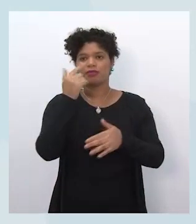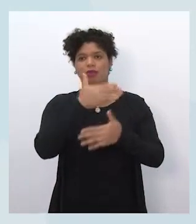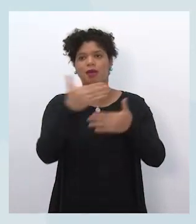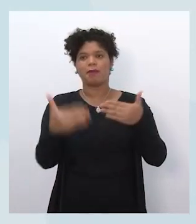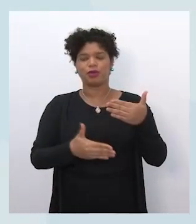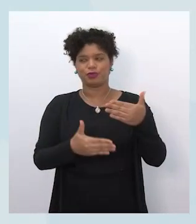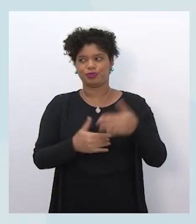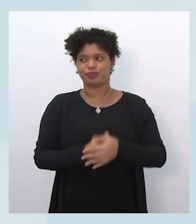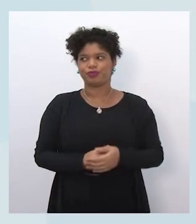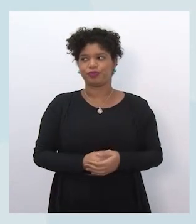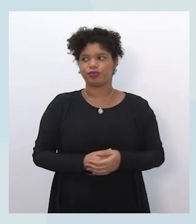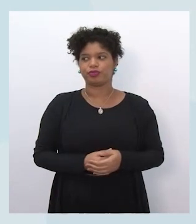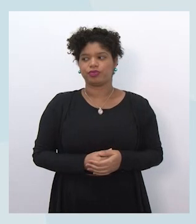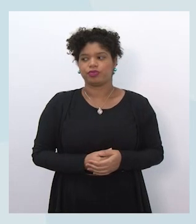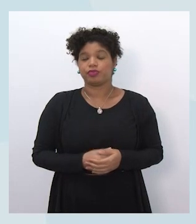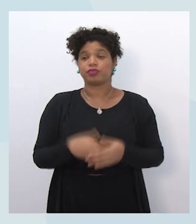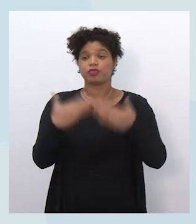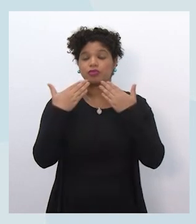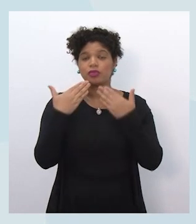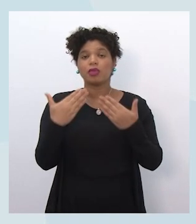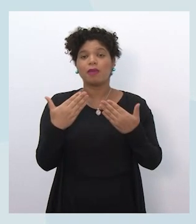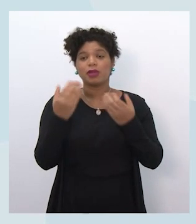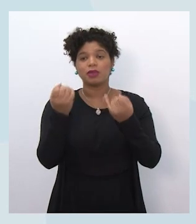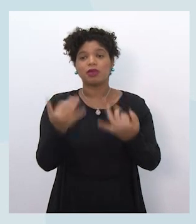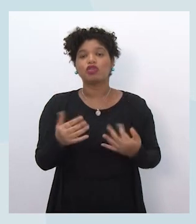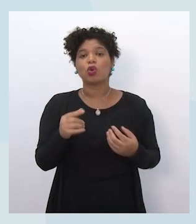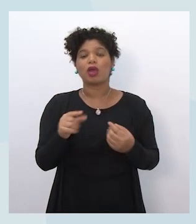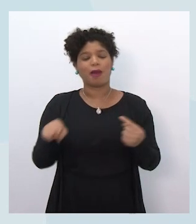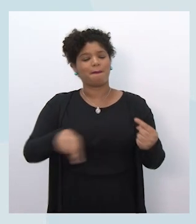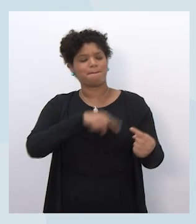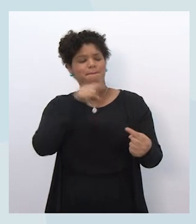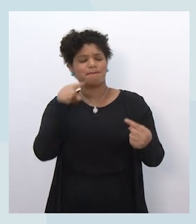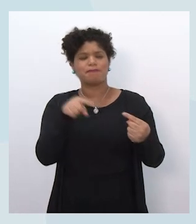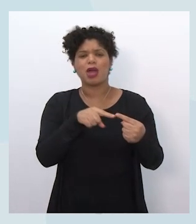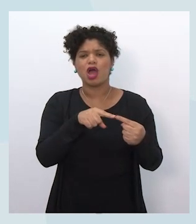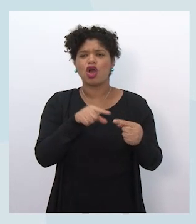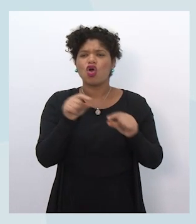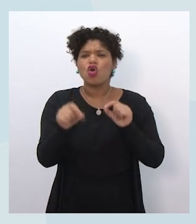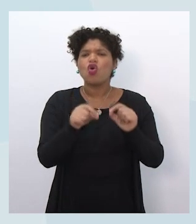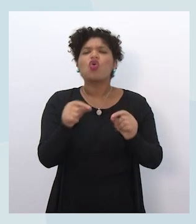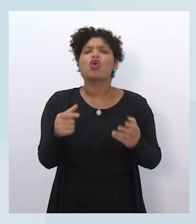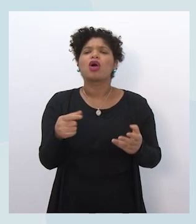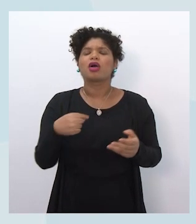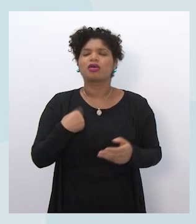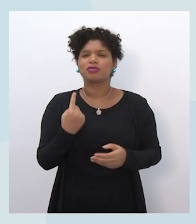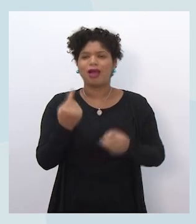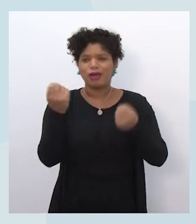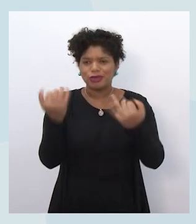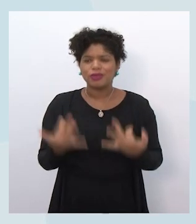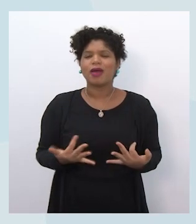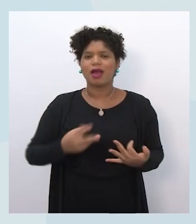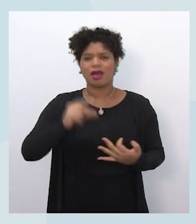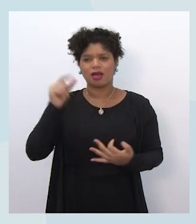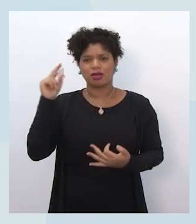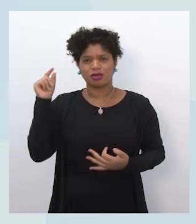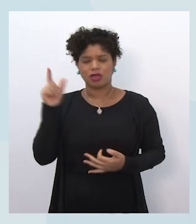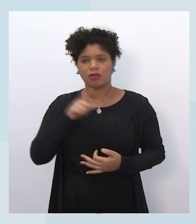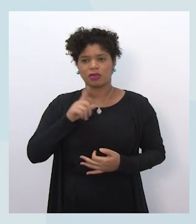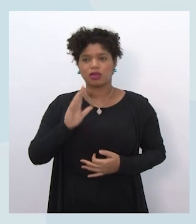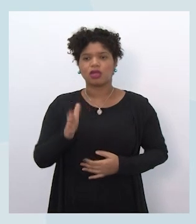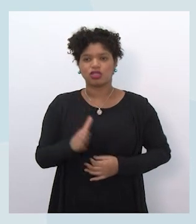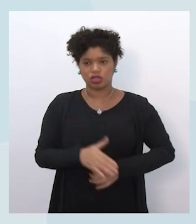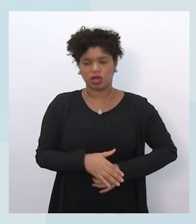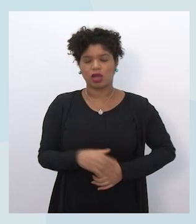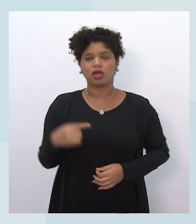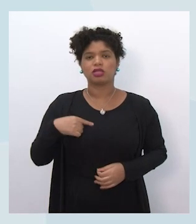queria falar para vocês agora do pilar de missões, né? O que são essas missões que a gente vem falando já há algum tempo, né? Como elas